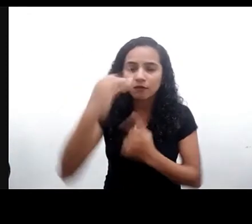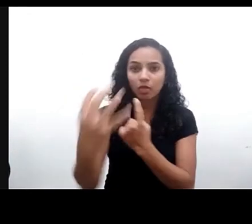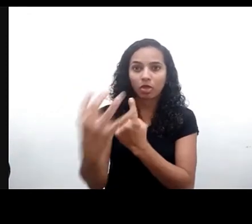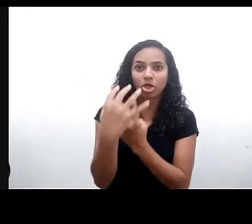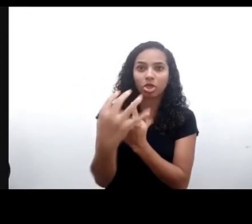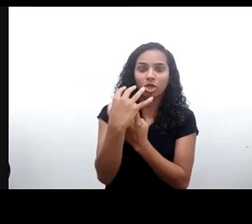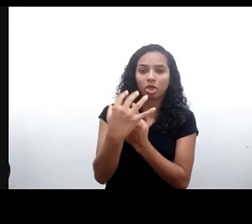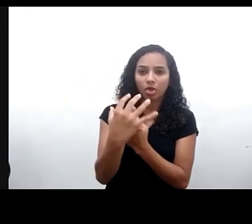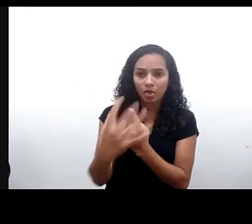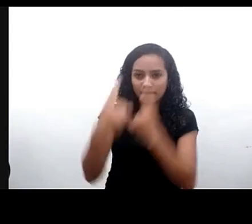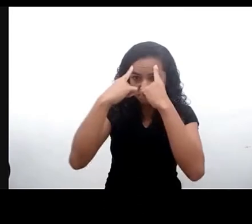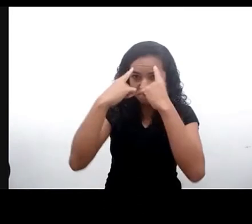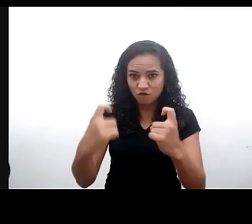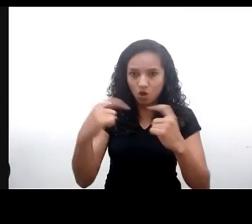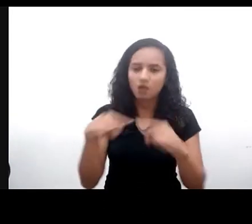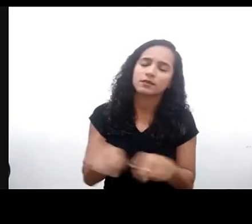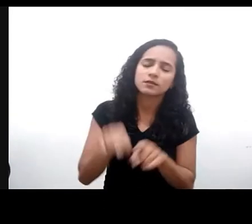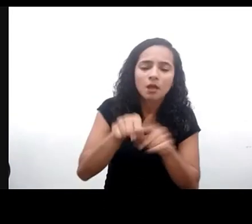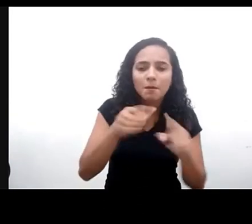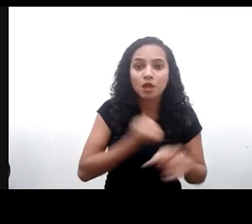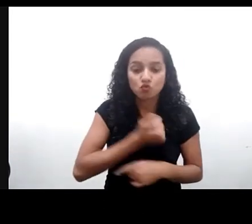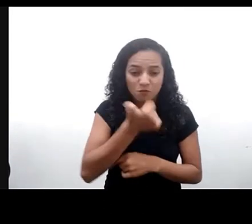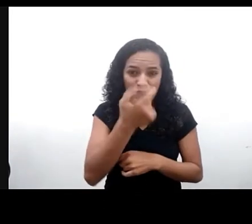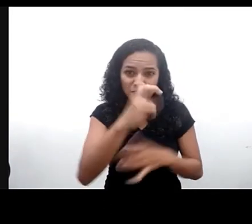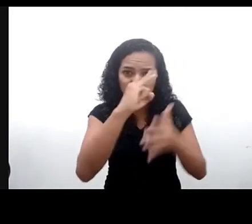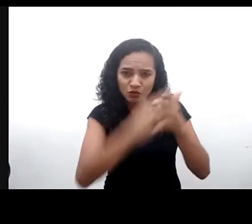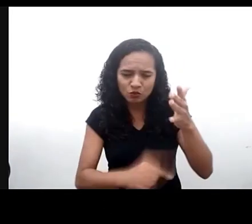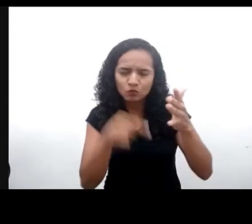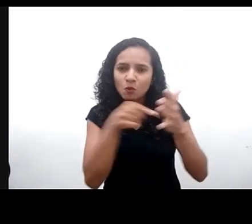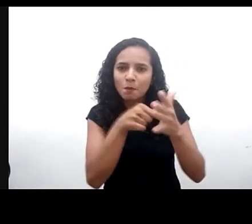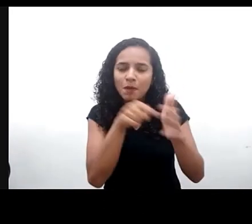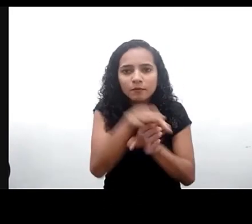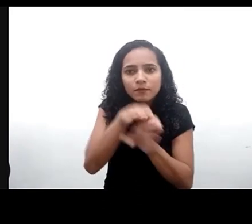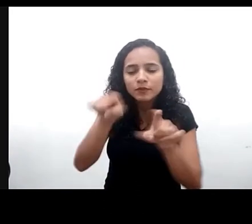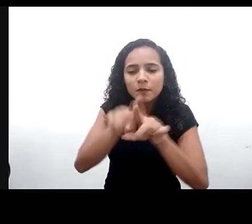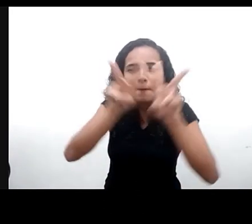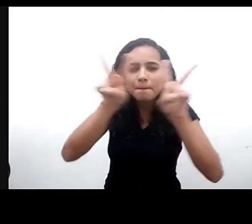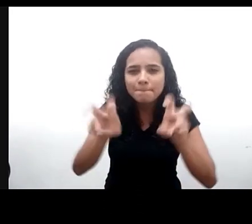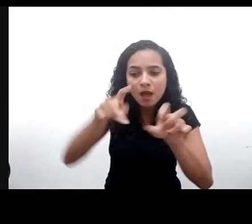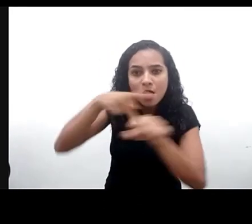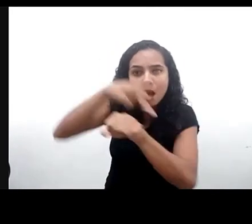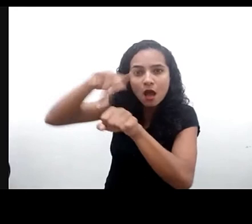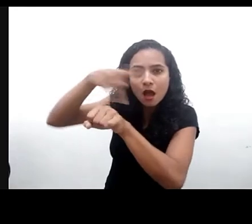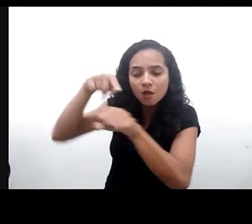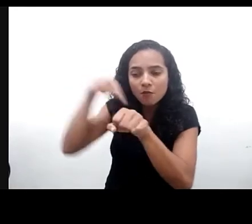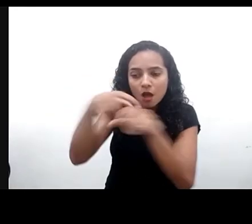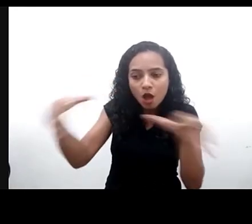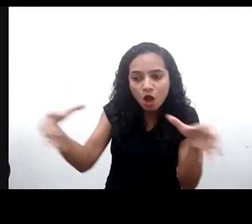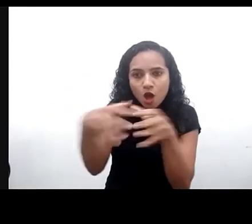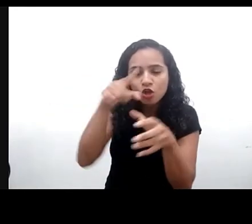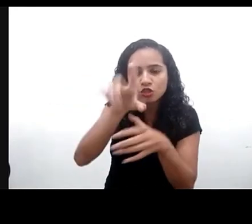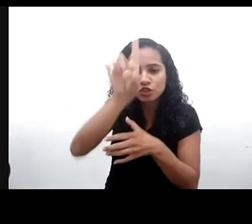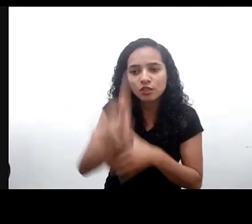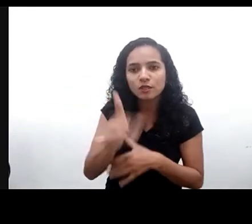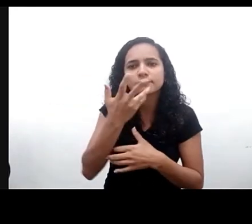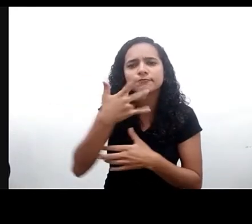Por isso, a importância do comentário geral número 25, que traz recomendações sobre o tema aos países signatários da Convenção sobre os Direitos da Criança,